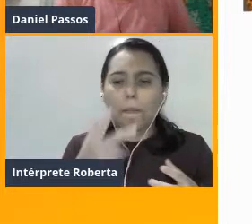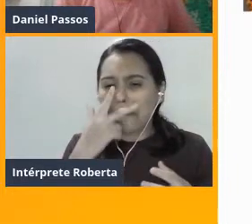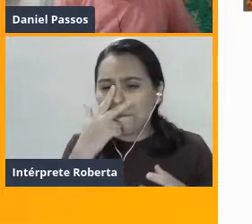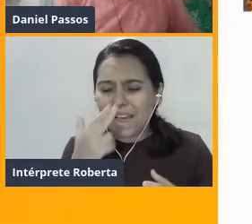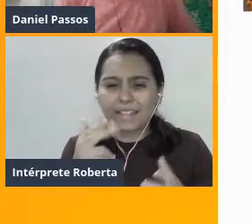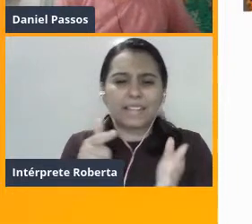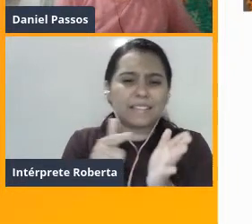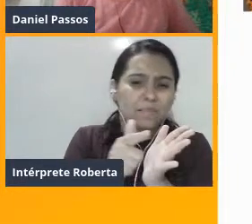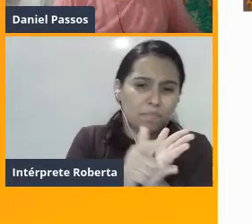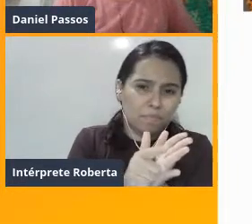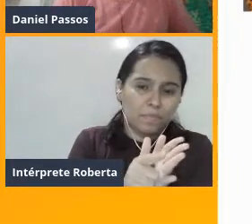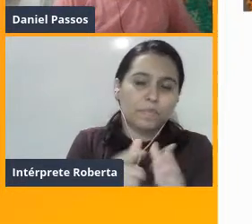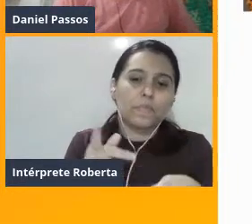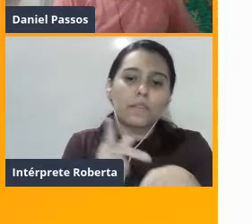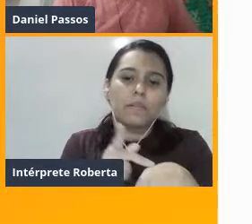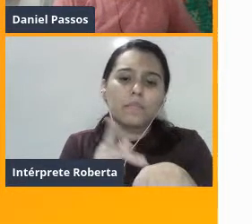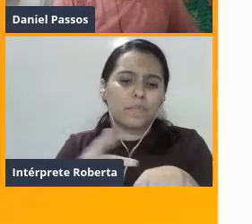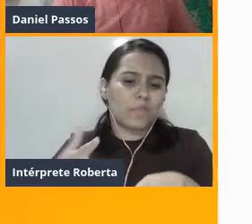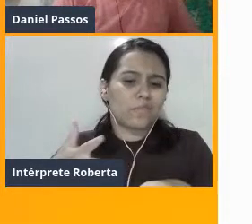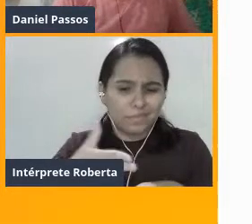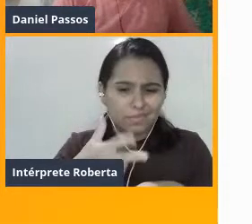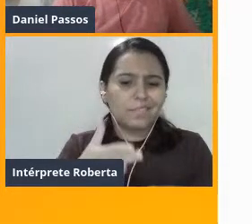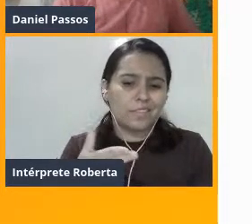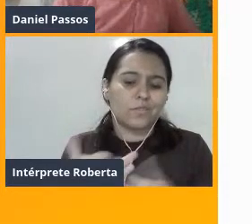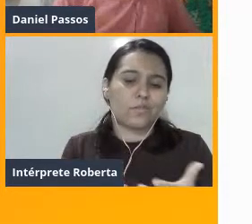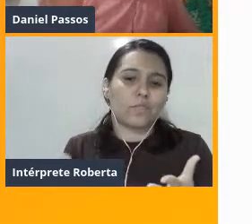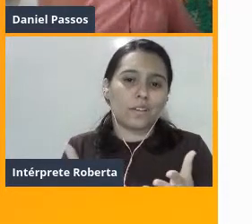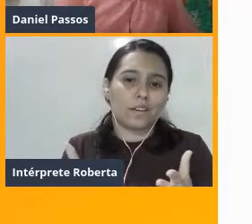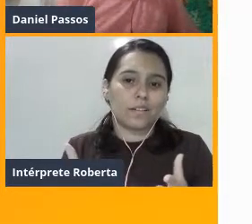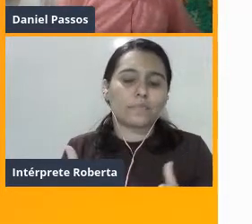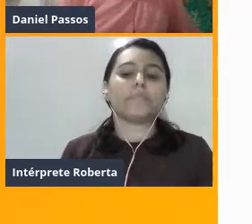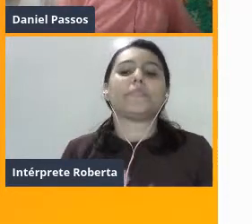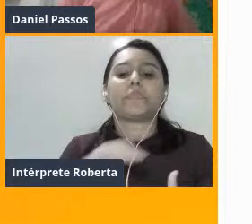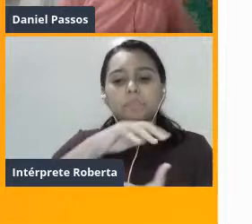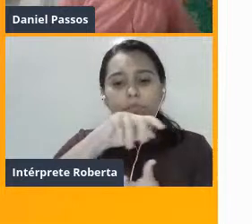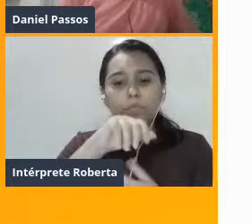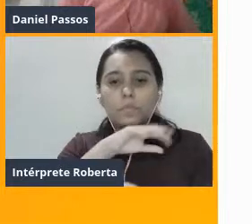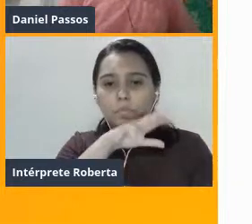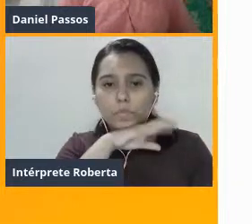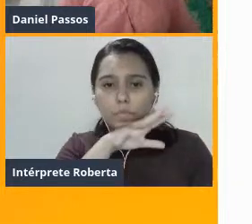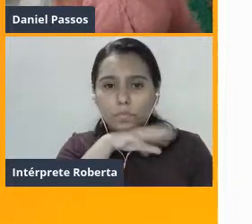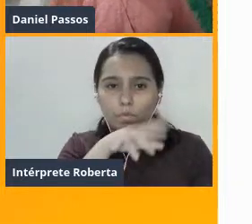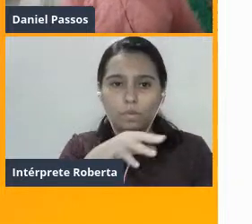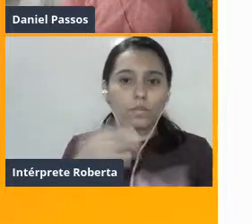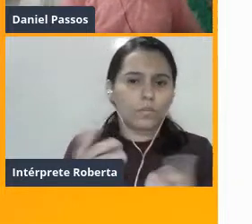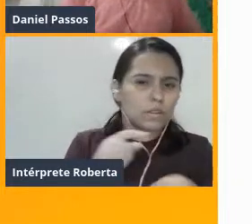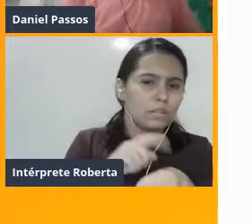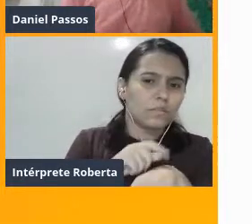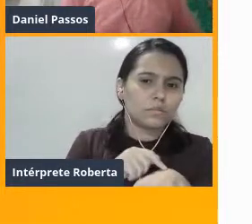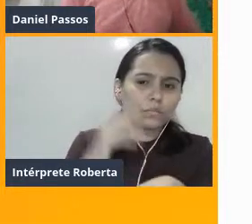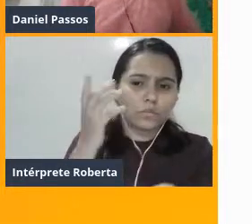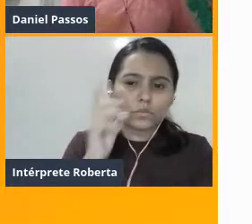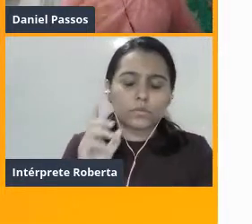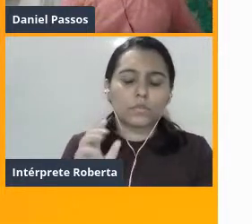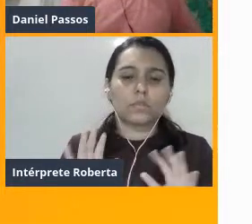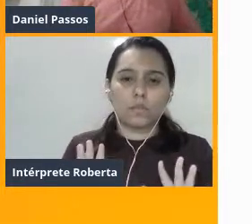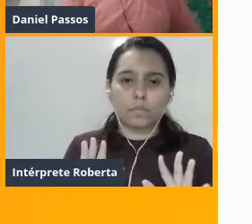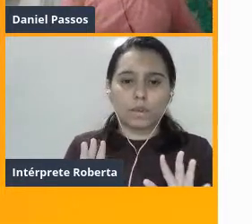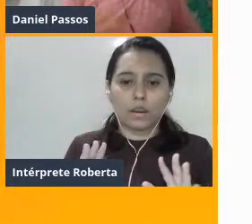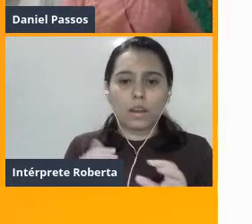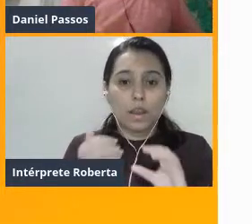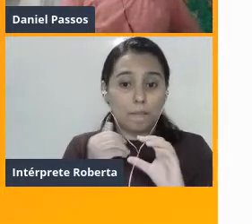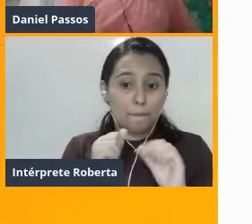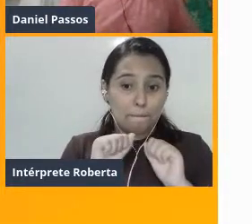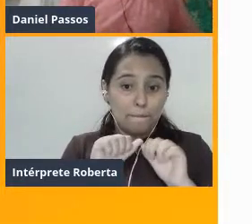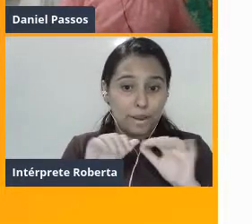no mundo animal, tá? Só pra finalizar, gente, eu mando uma mensagem, não sei como é que tava o tempo, mas eu mando uma mensagem pros jovens